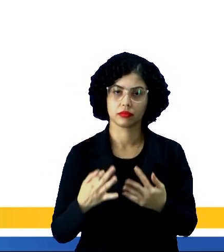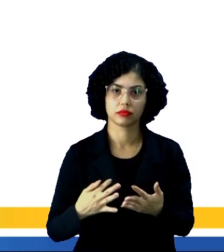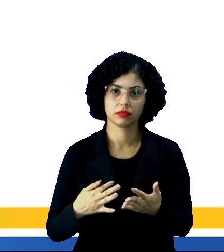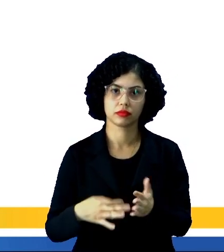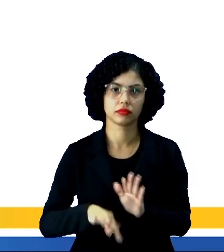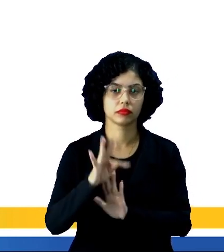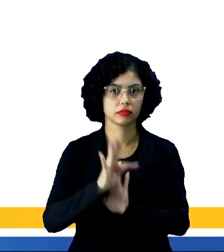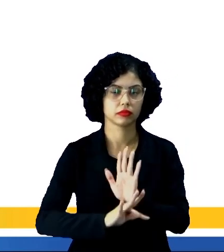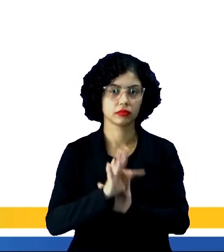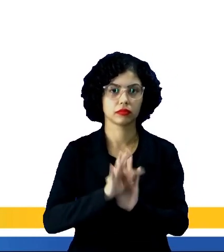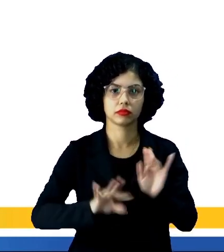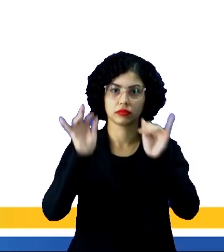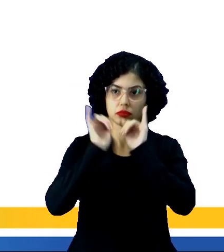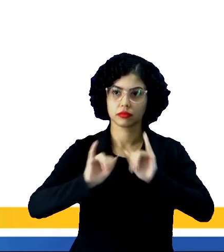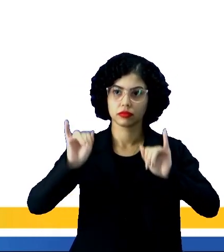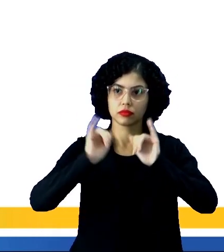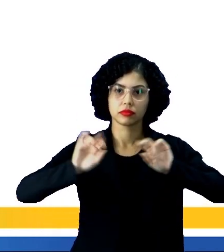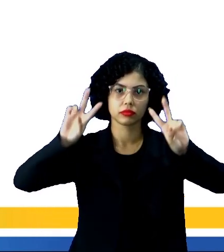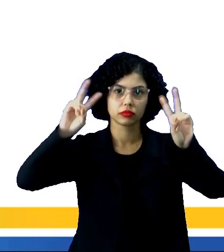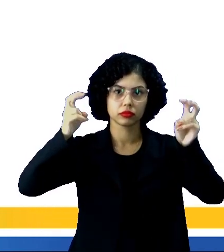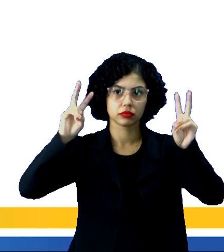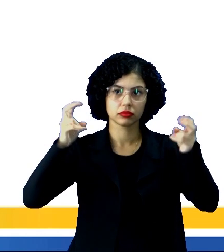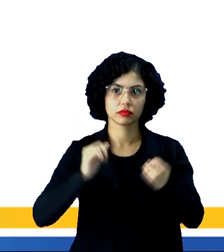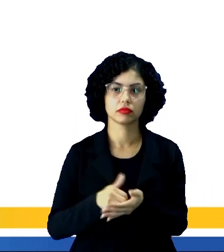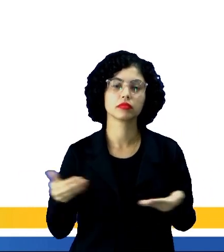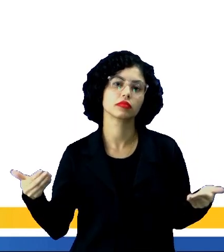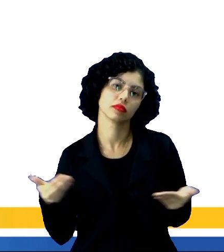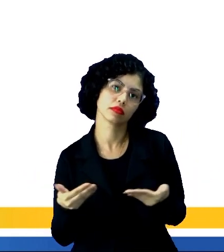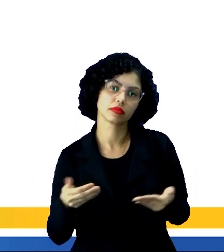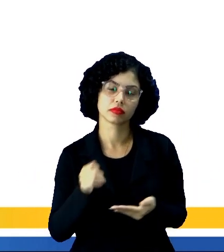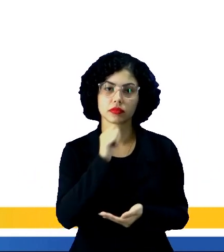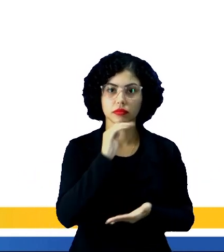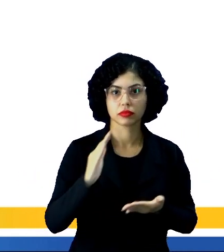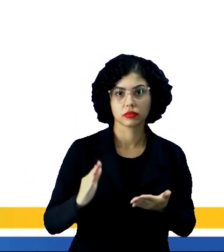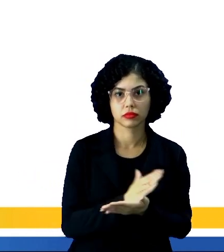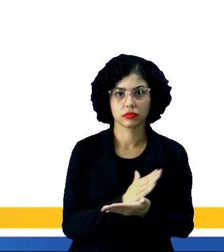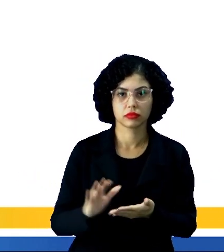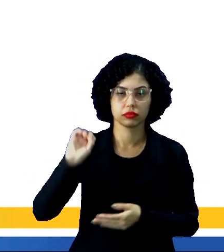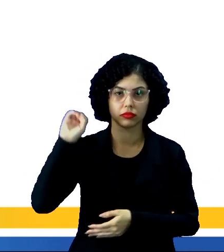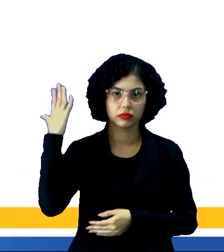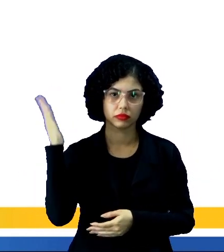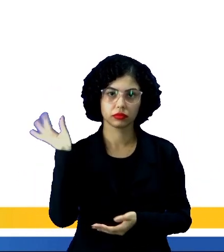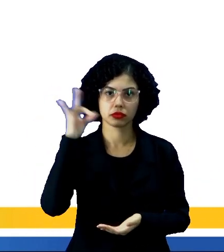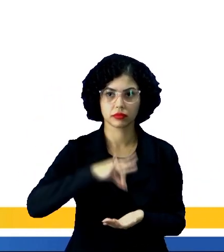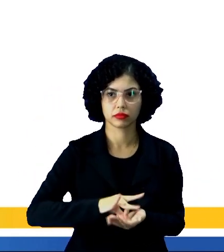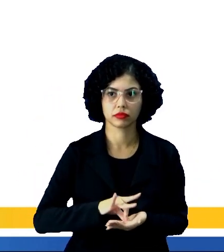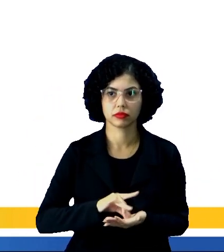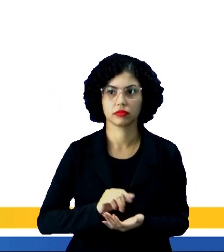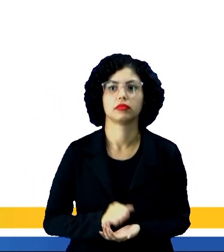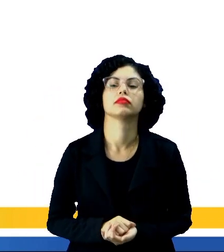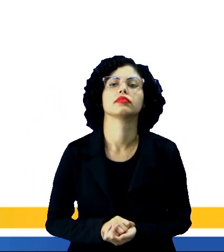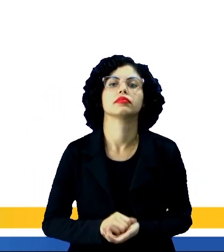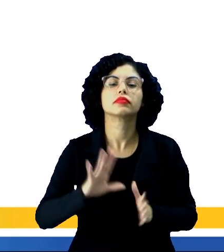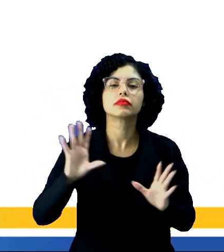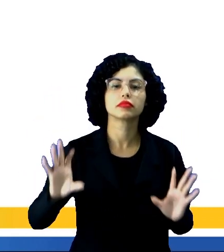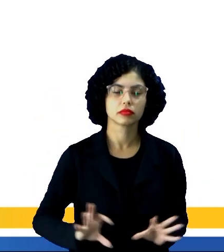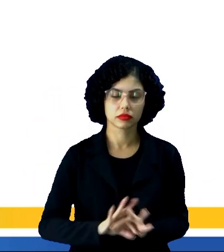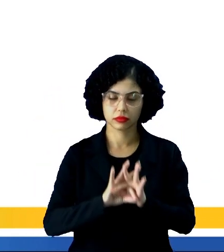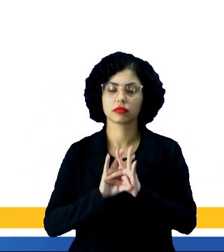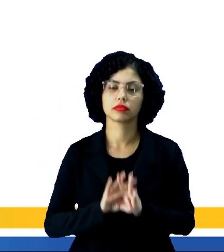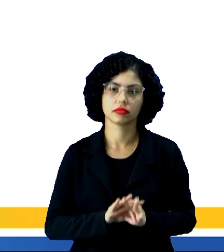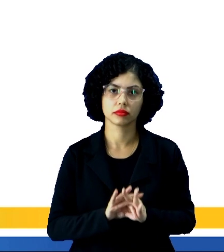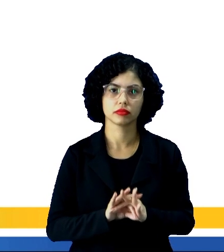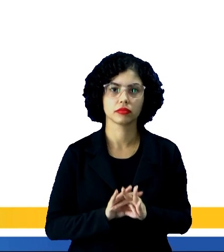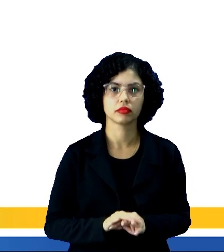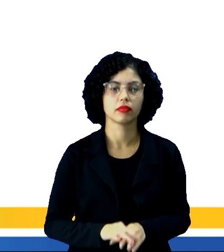informativo sobre um tema atual ou algum acontecimento real, veiculada pelos